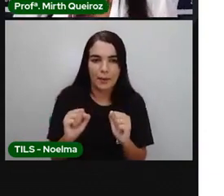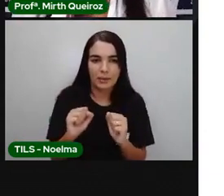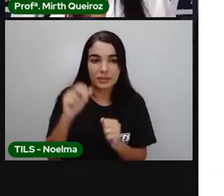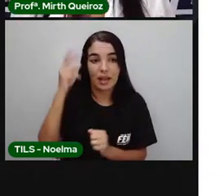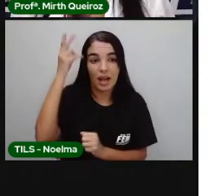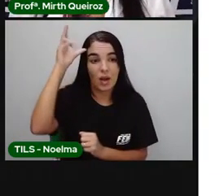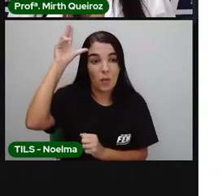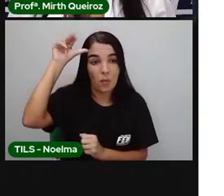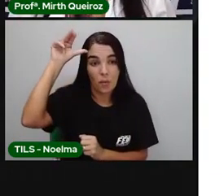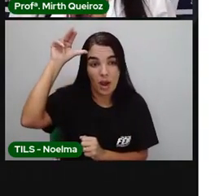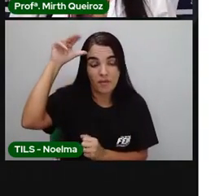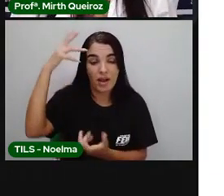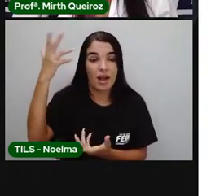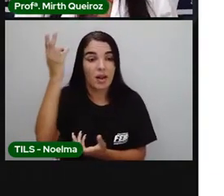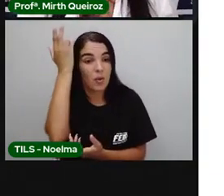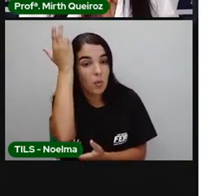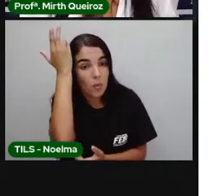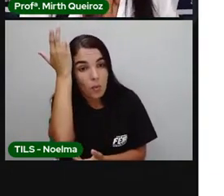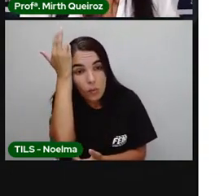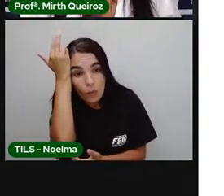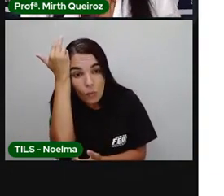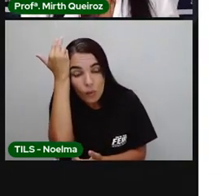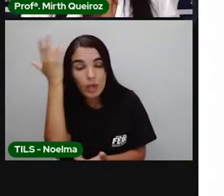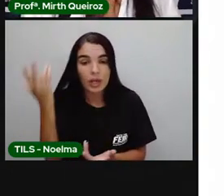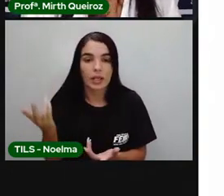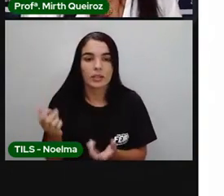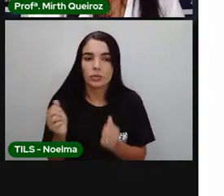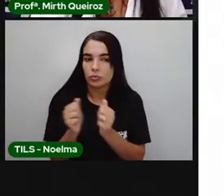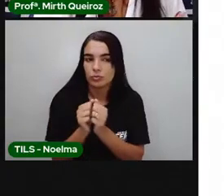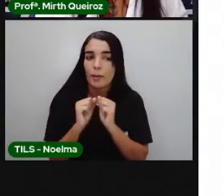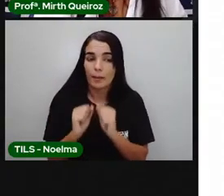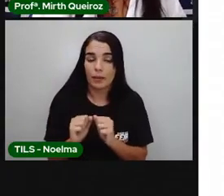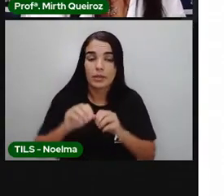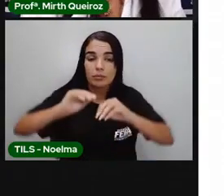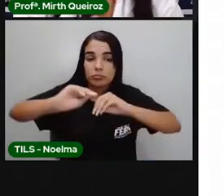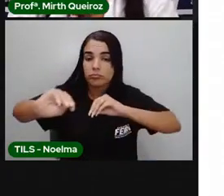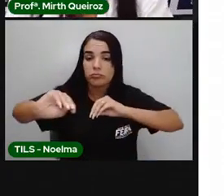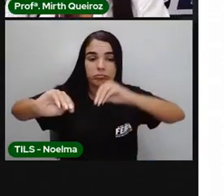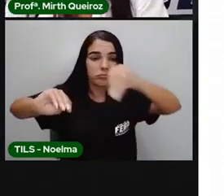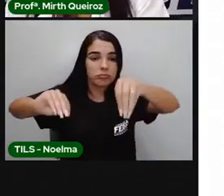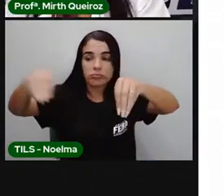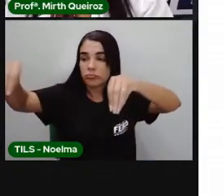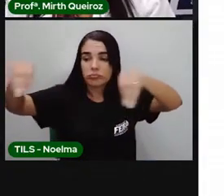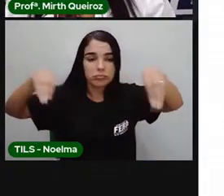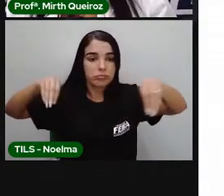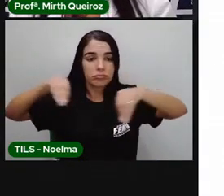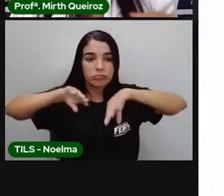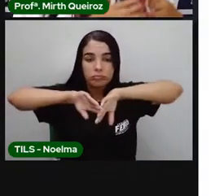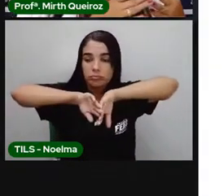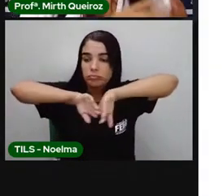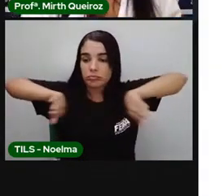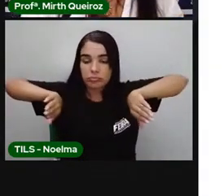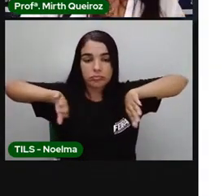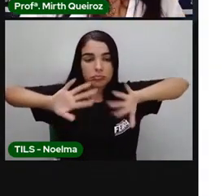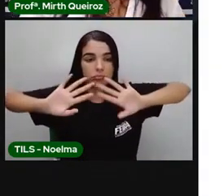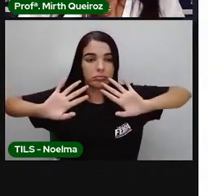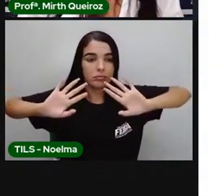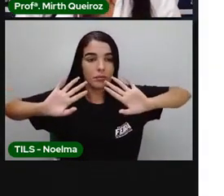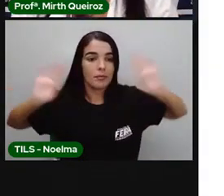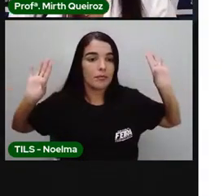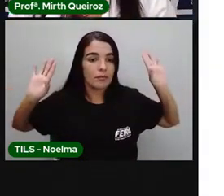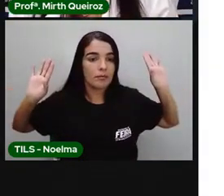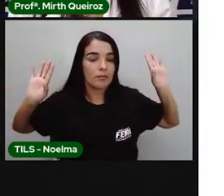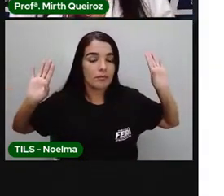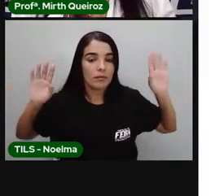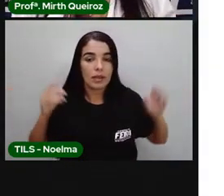coelhos aí também. Então, cada um, cada um desses, os leões, a onça pintada, os viados,